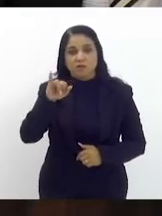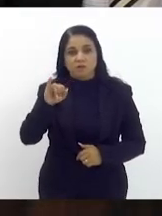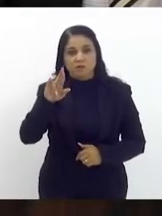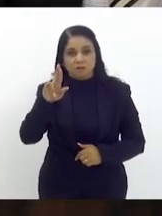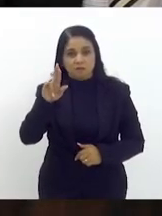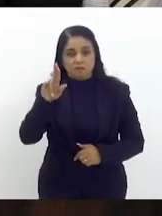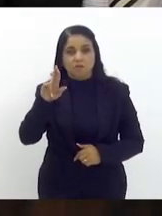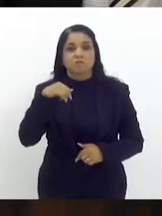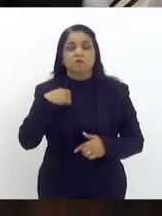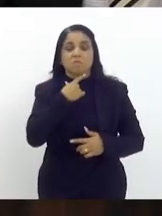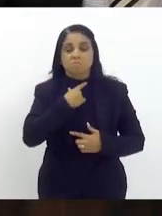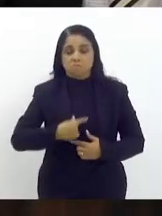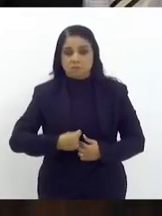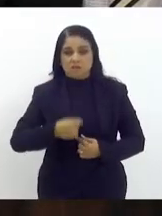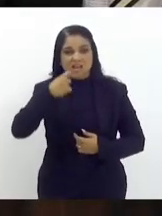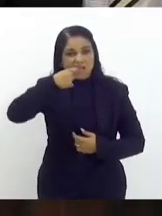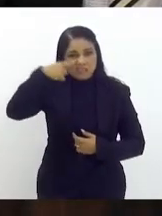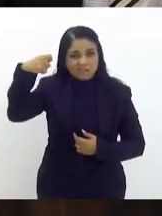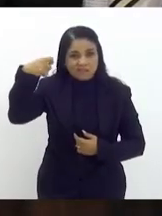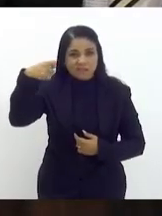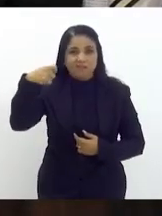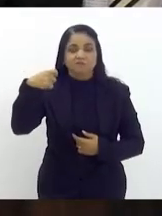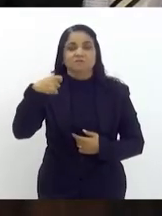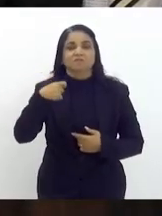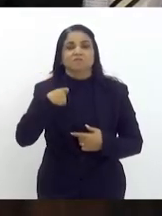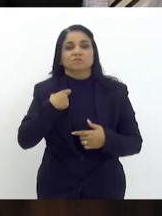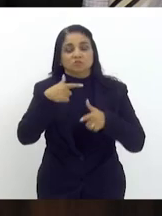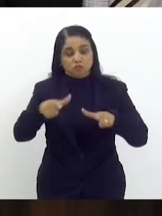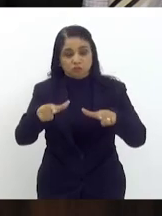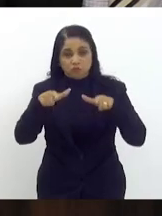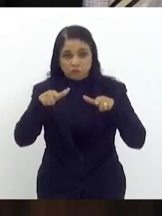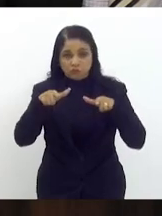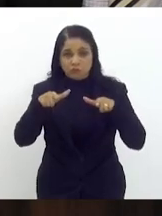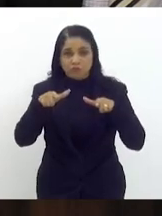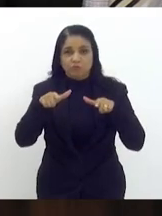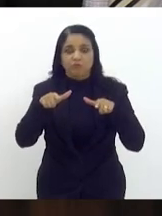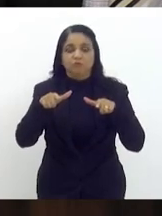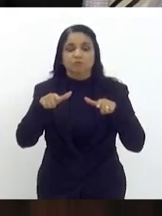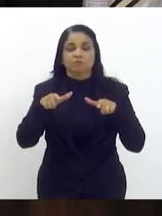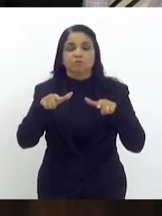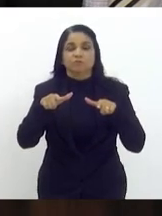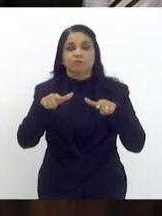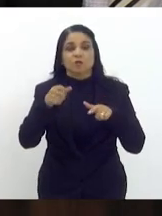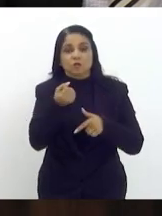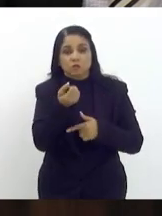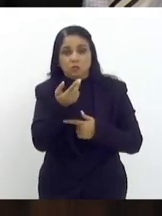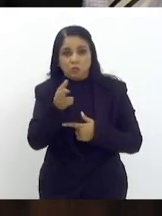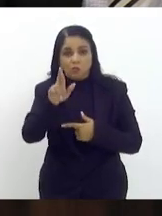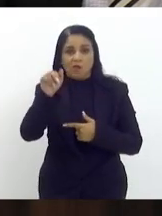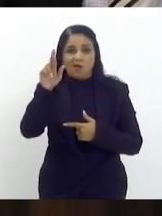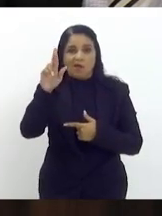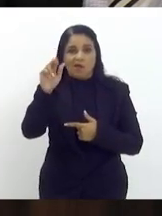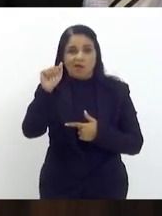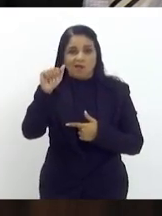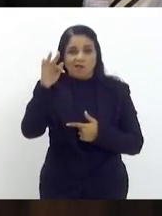concede a medalha Tiradente, e o respectivo diploma ao excelentíssimo doutor Rafael